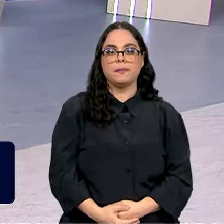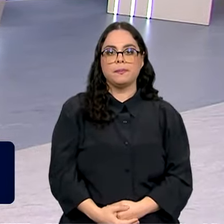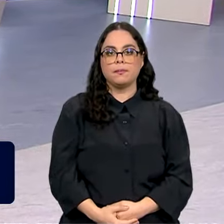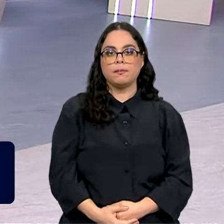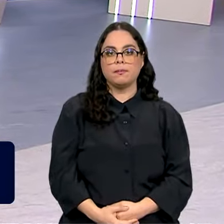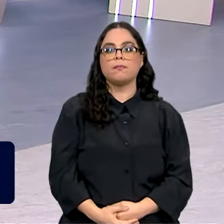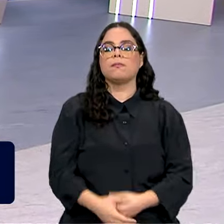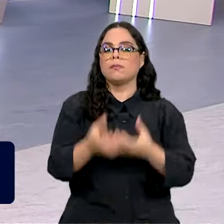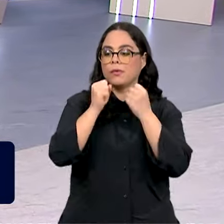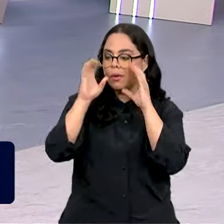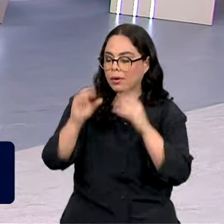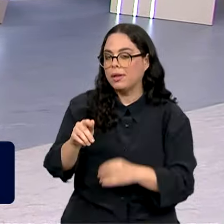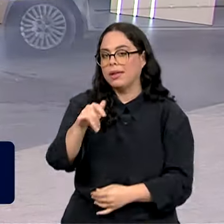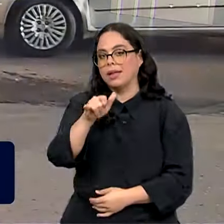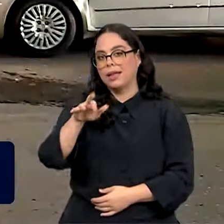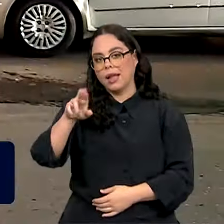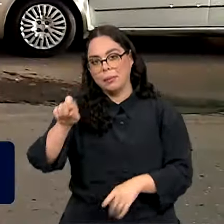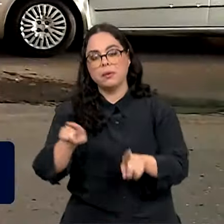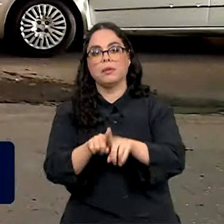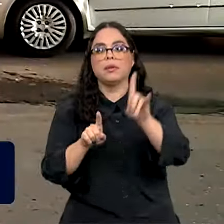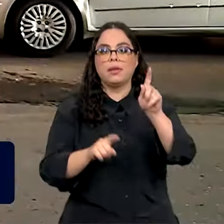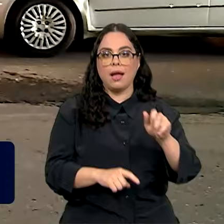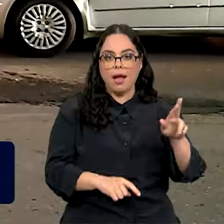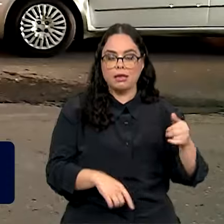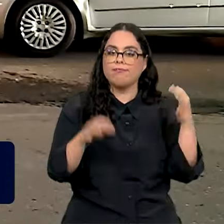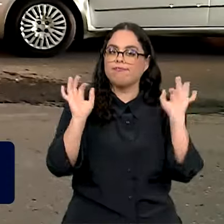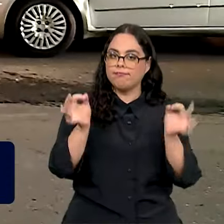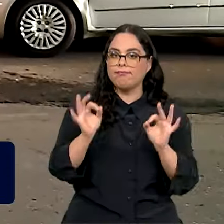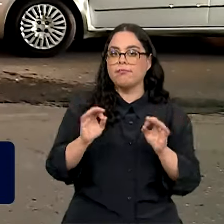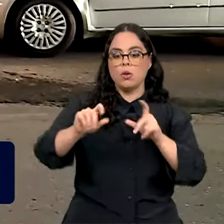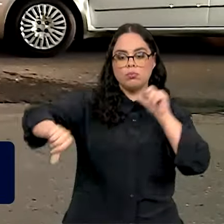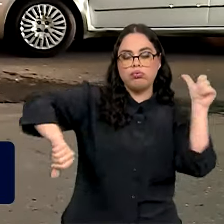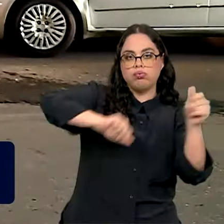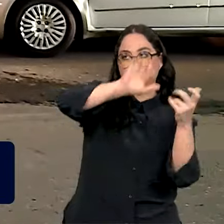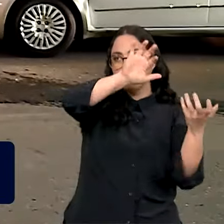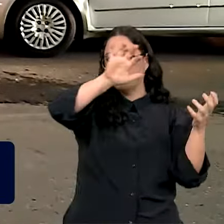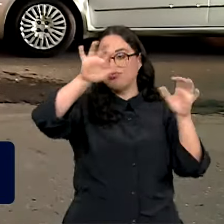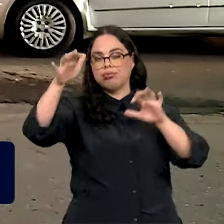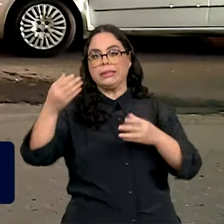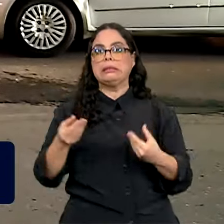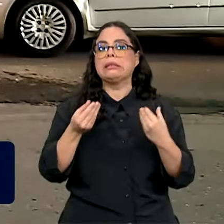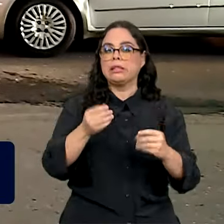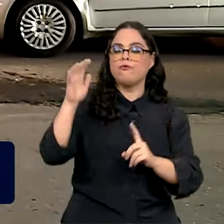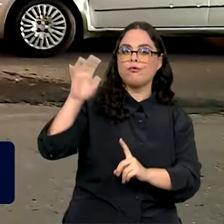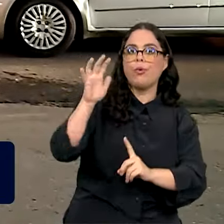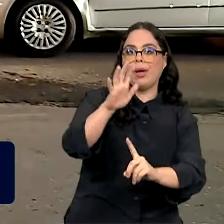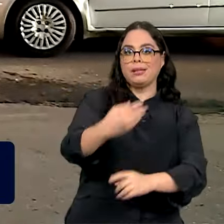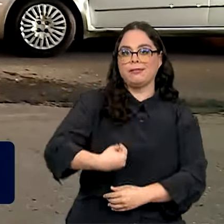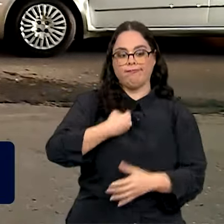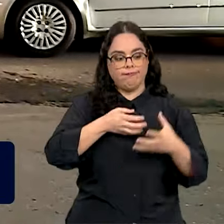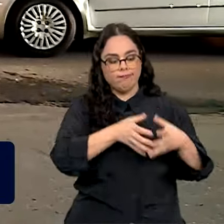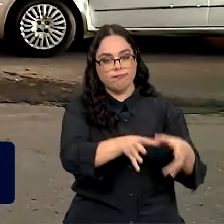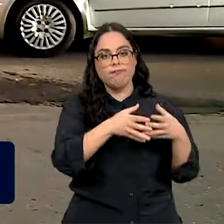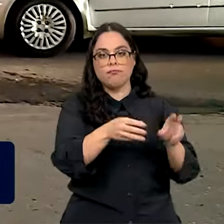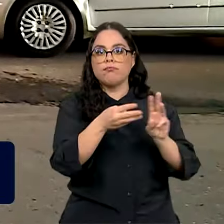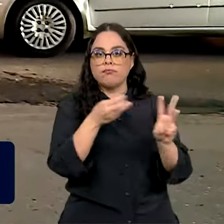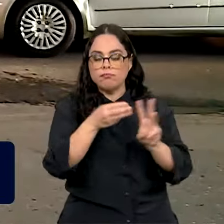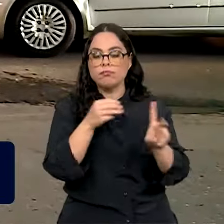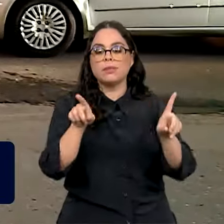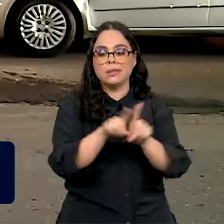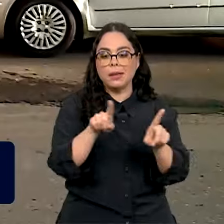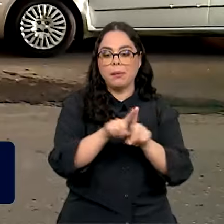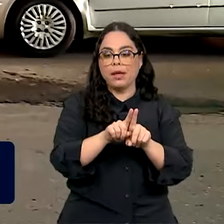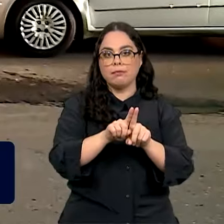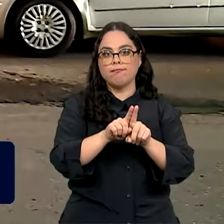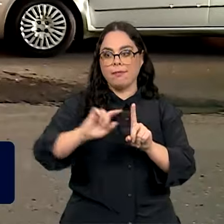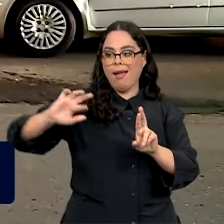Boa noite, Guilherme. Boa noite, Yara. isso mesmo. As mudanças climáticas têm afetado as comunidades indígenas e